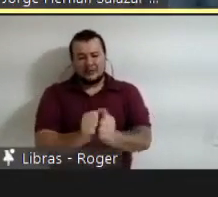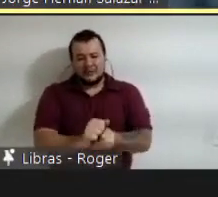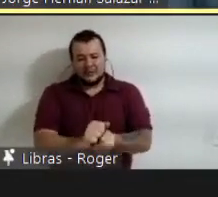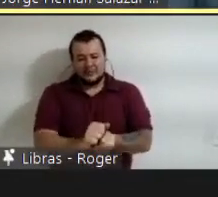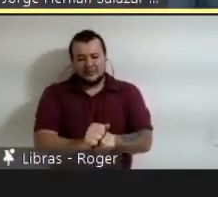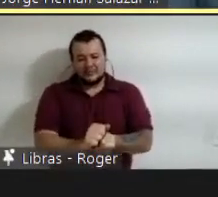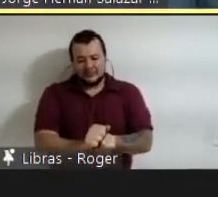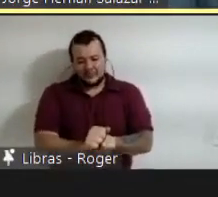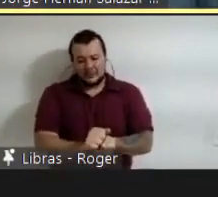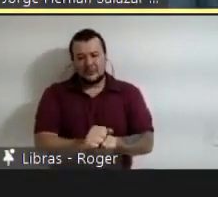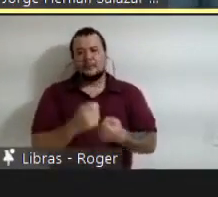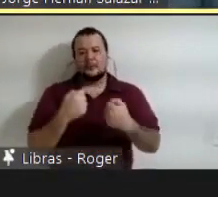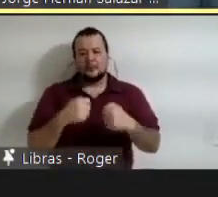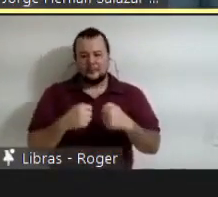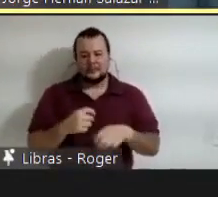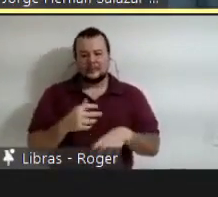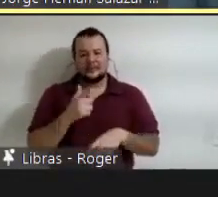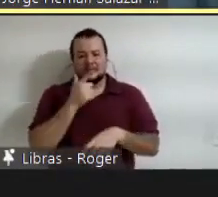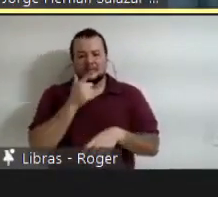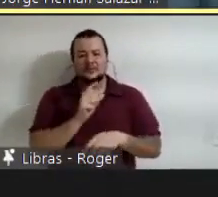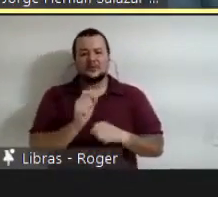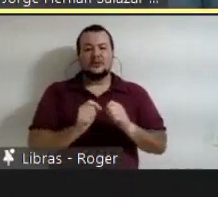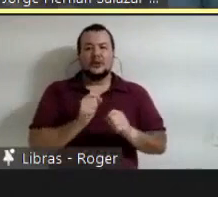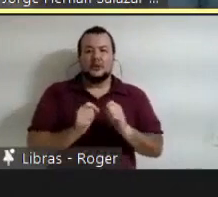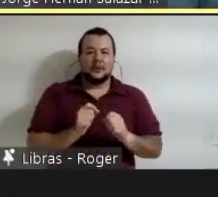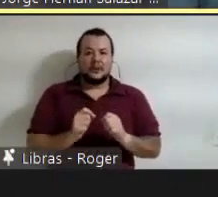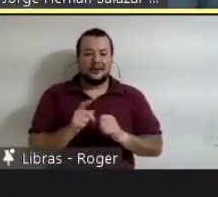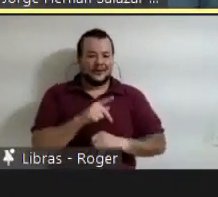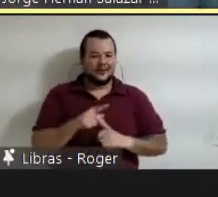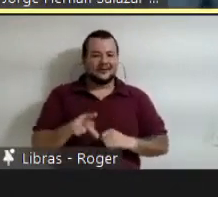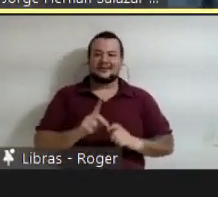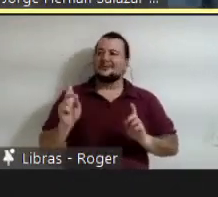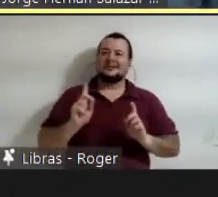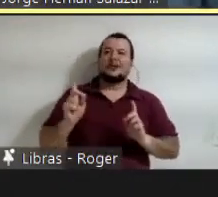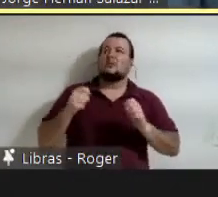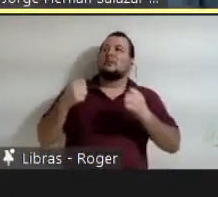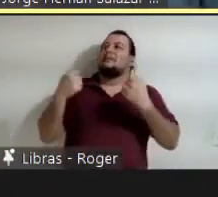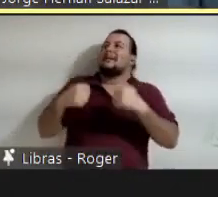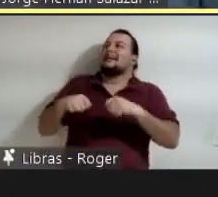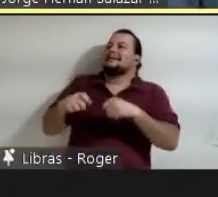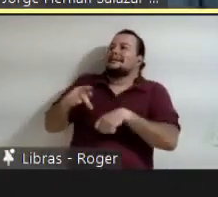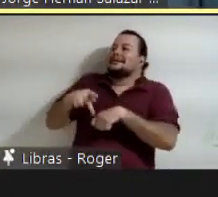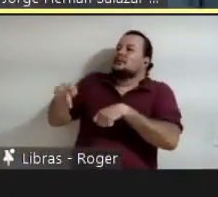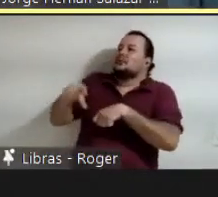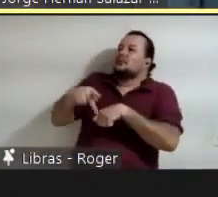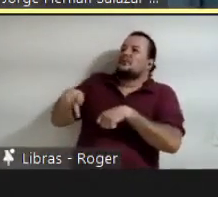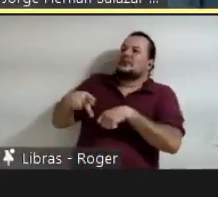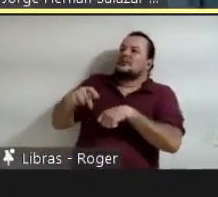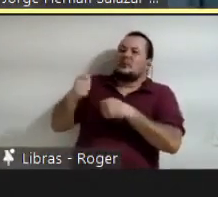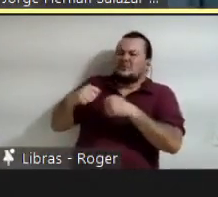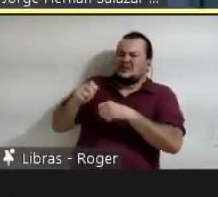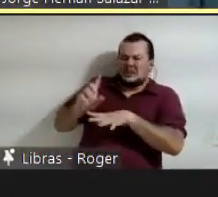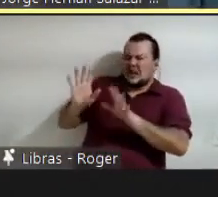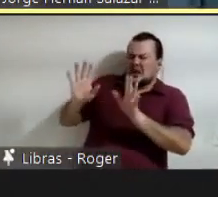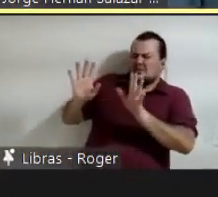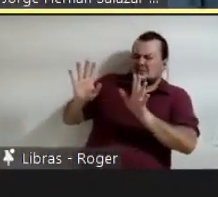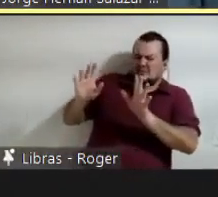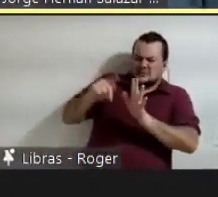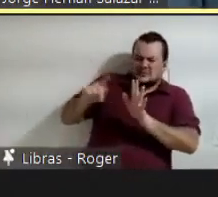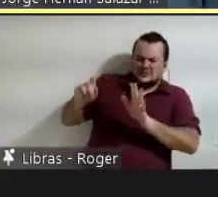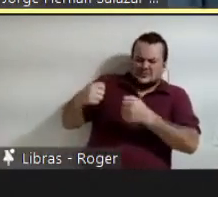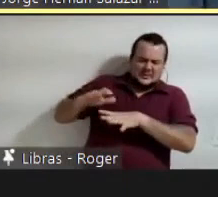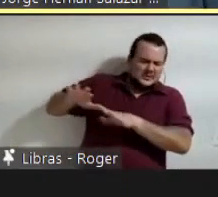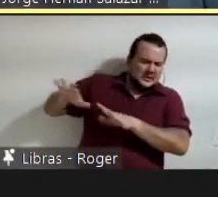necessite de um professor para que possa producir e fazer possíveis as respostas do futuro. Não